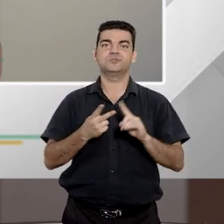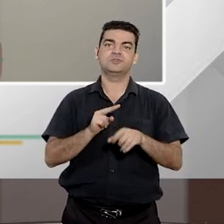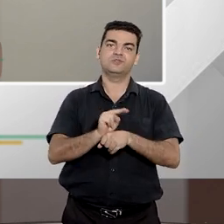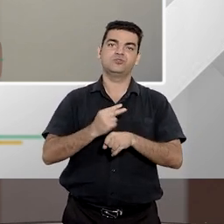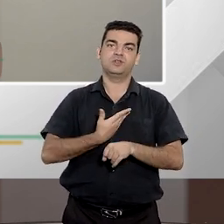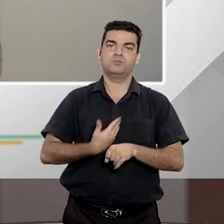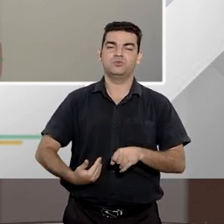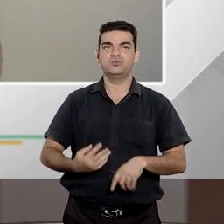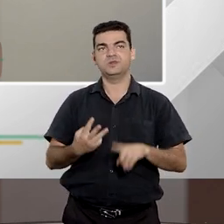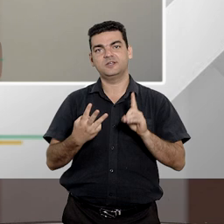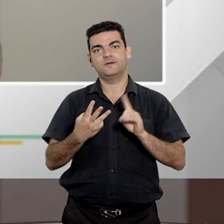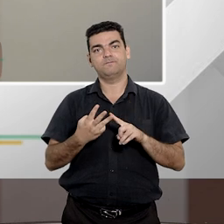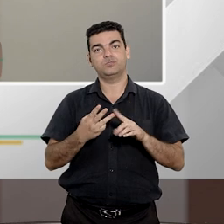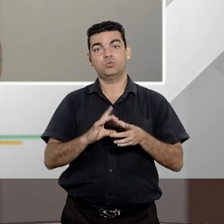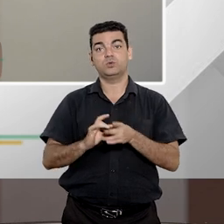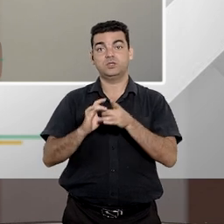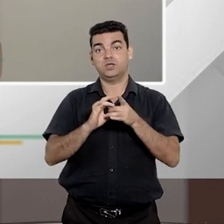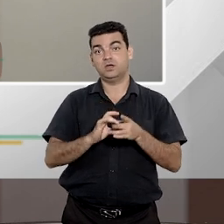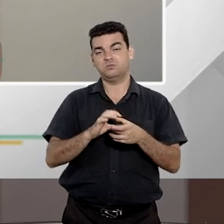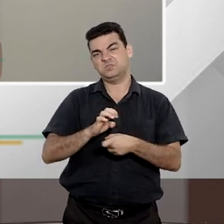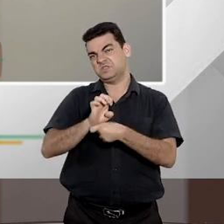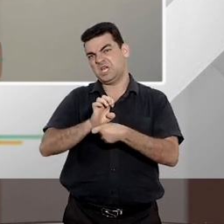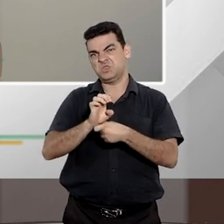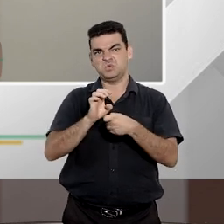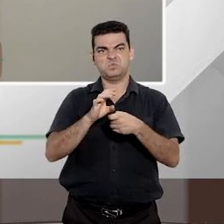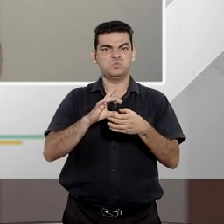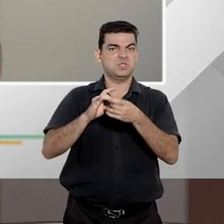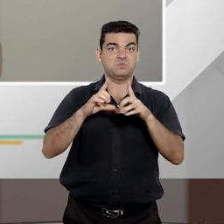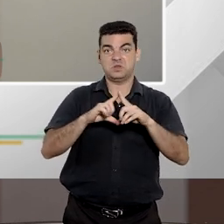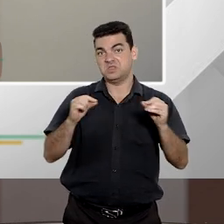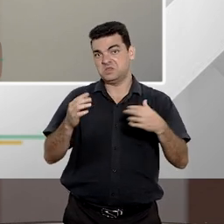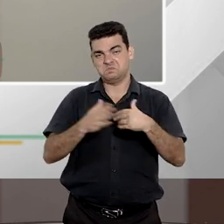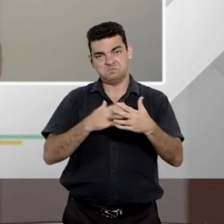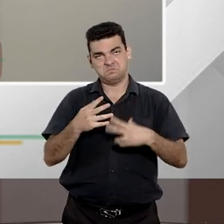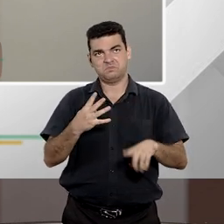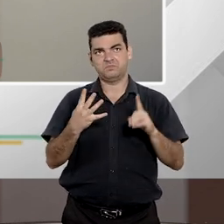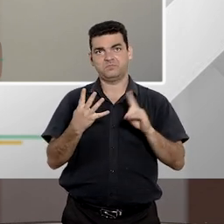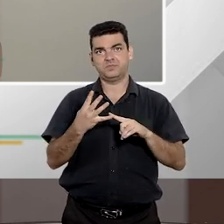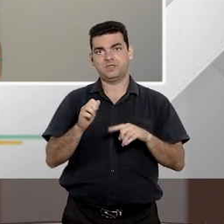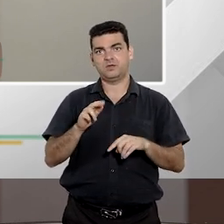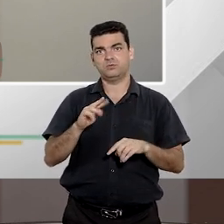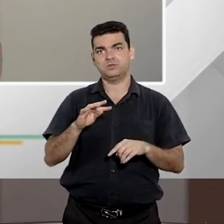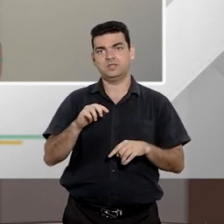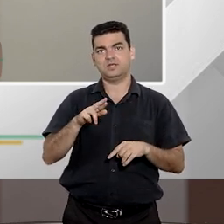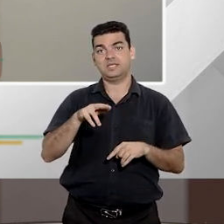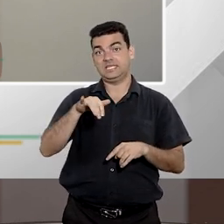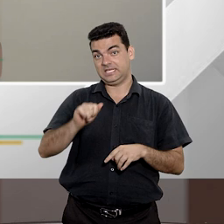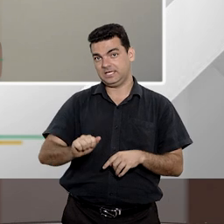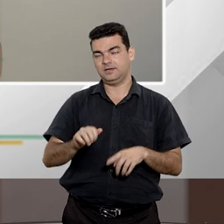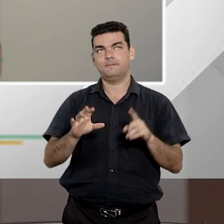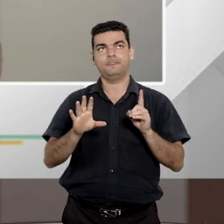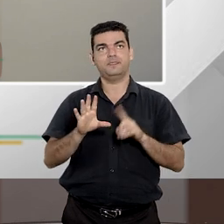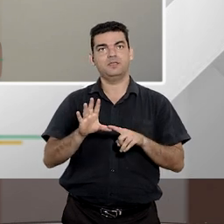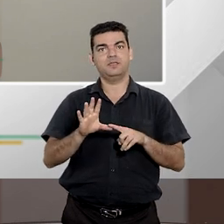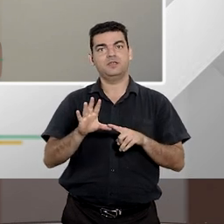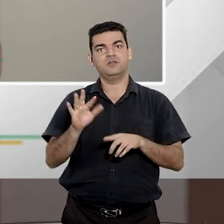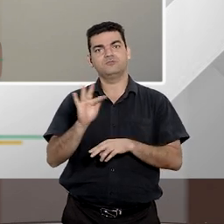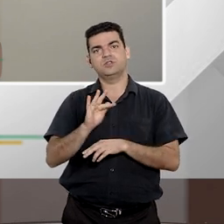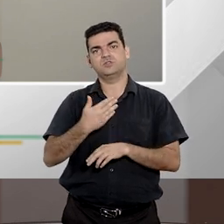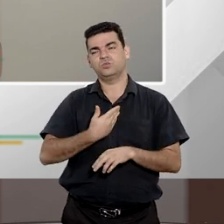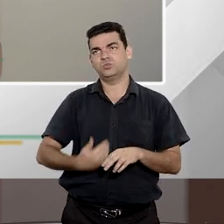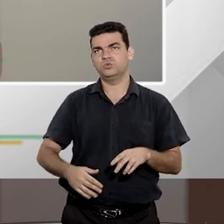Defensoria Pública, União, Estados, Municípios, Distrito Federal, Autarquia, Fundação